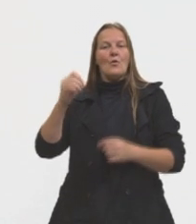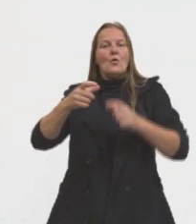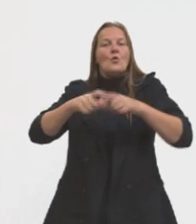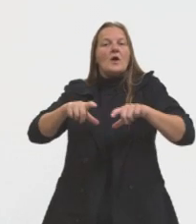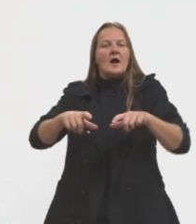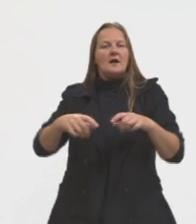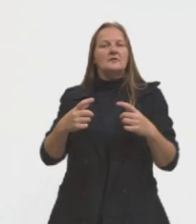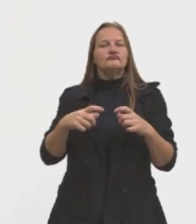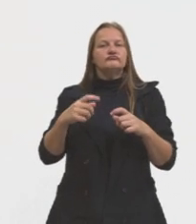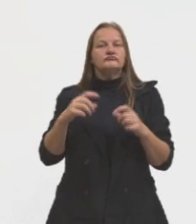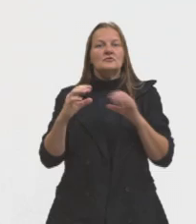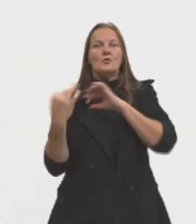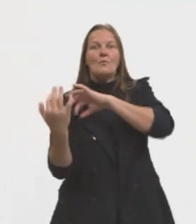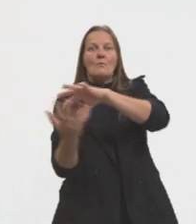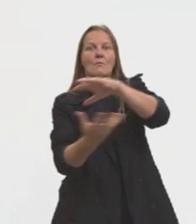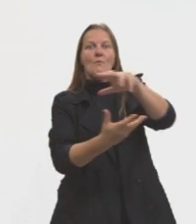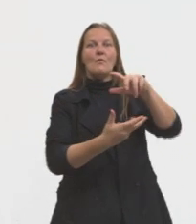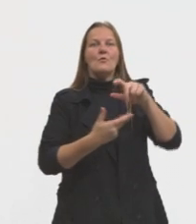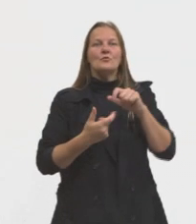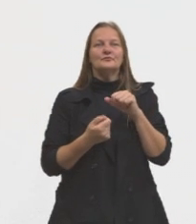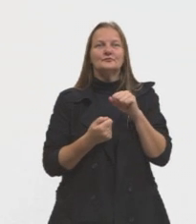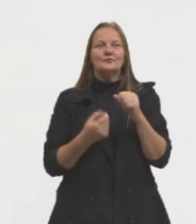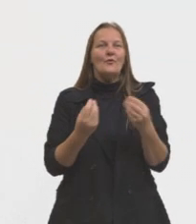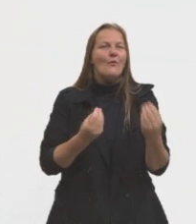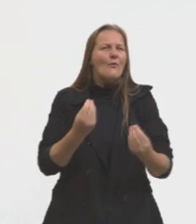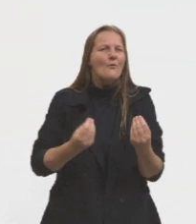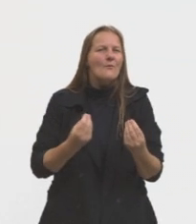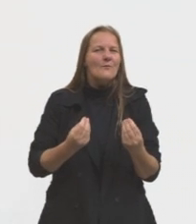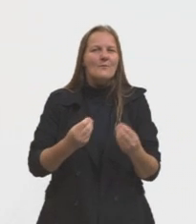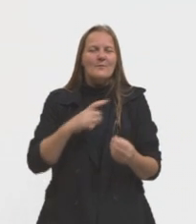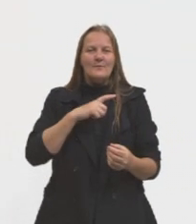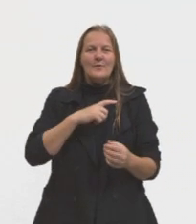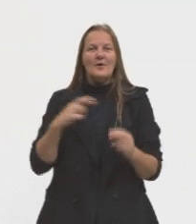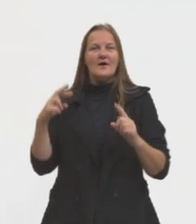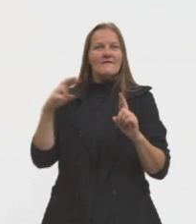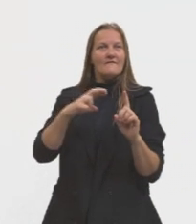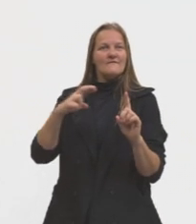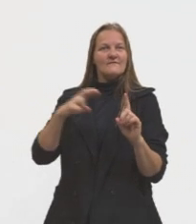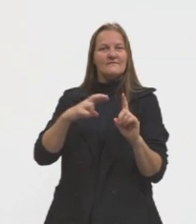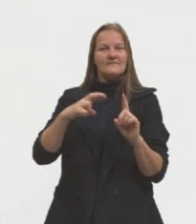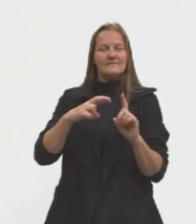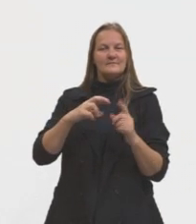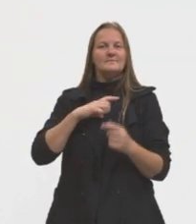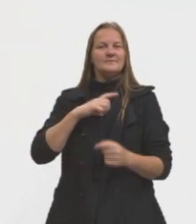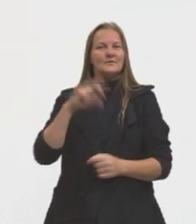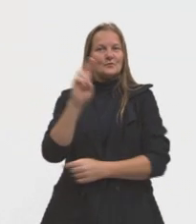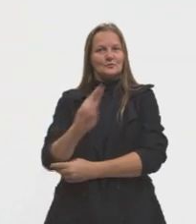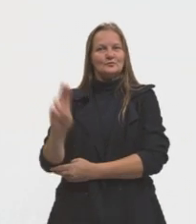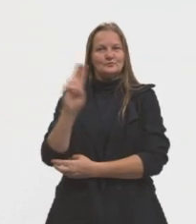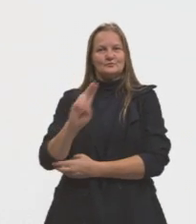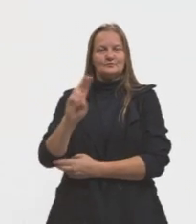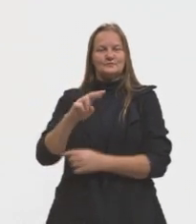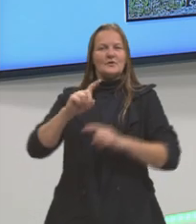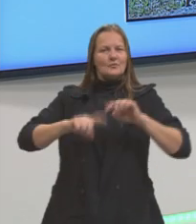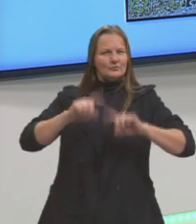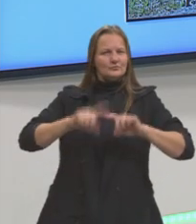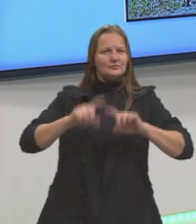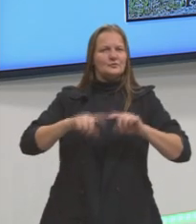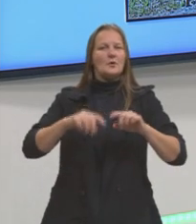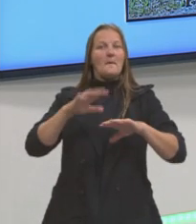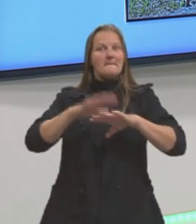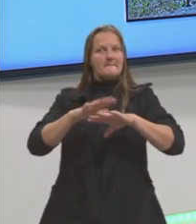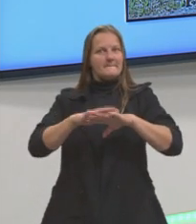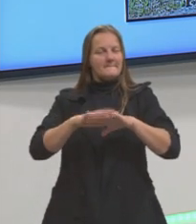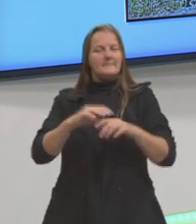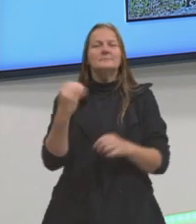mundo, nesse sentido, então, vai ser dado através, então, de um referencial. Então, a gente vai utilizar recursos matemáticos,